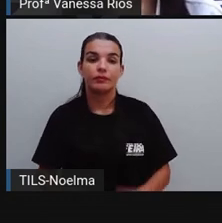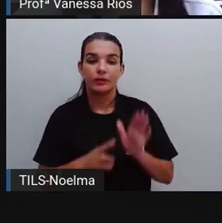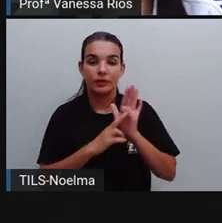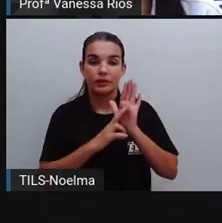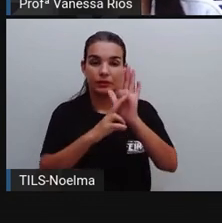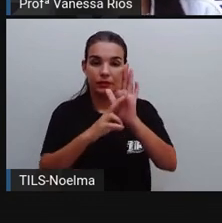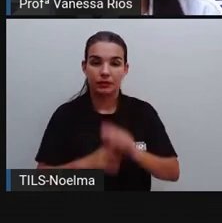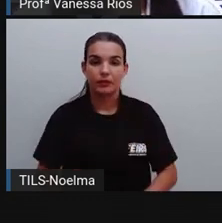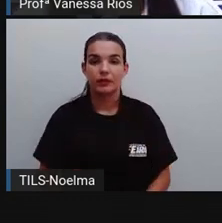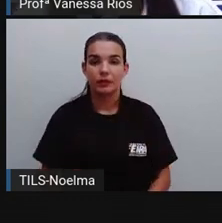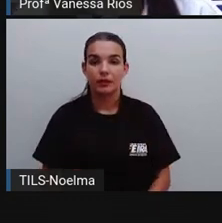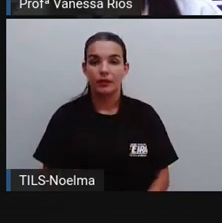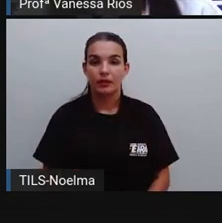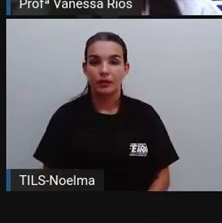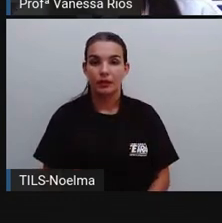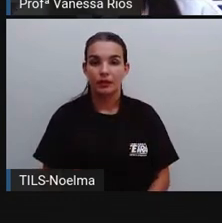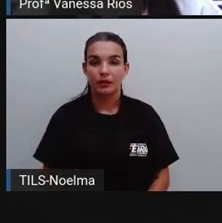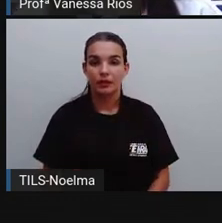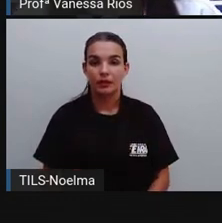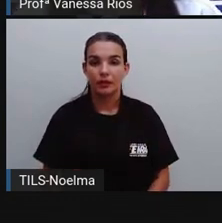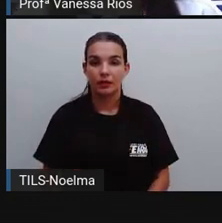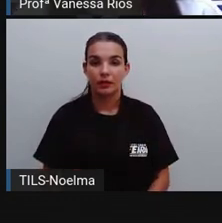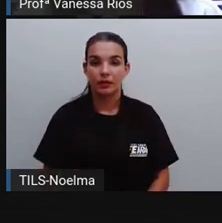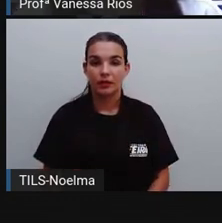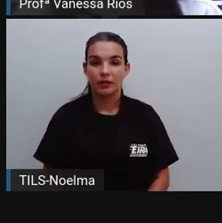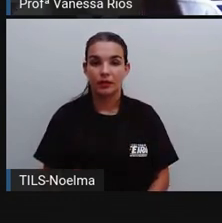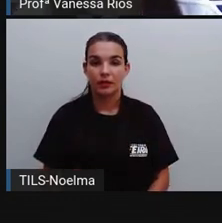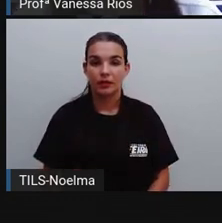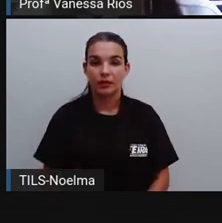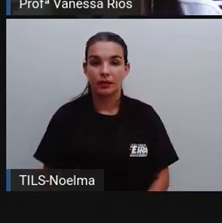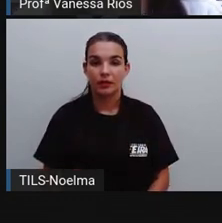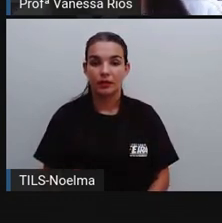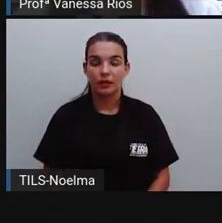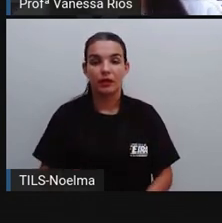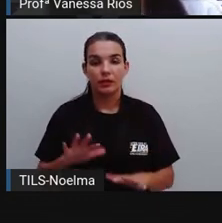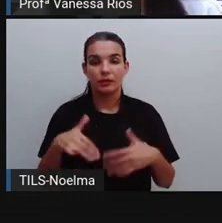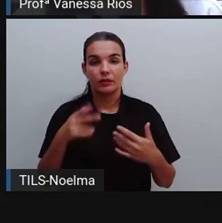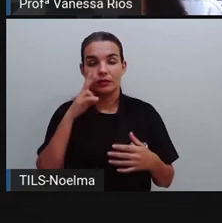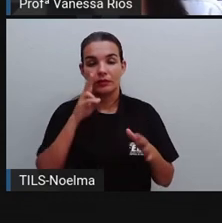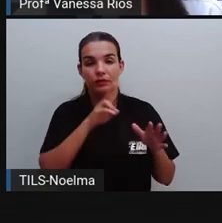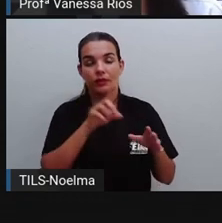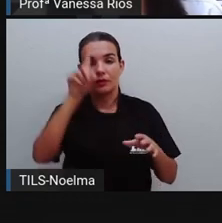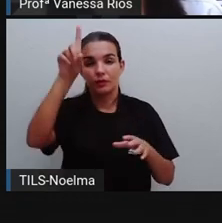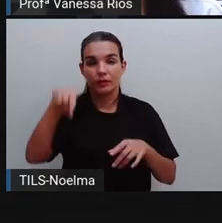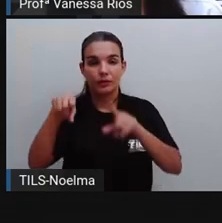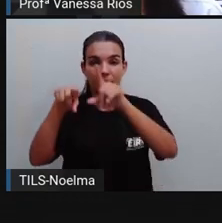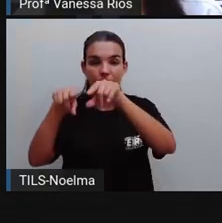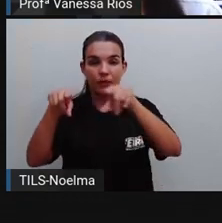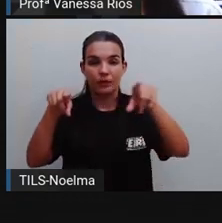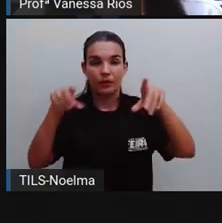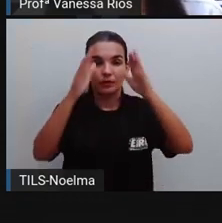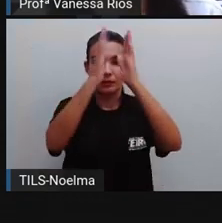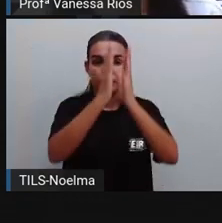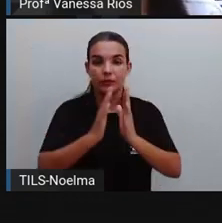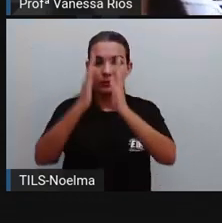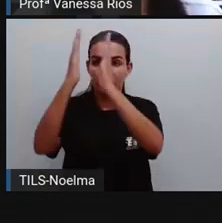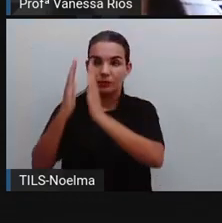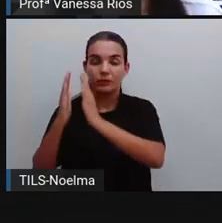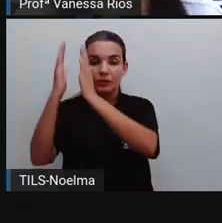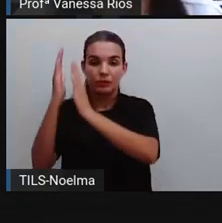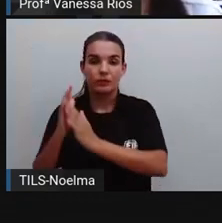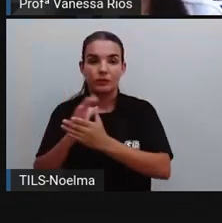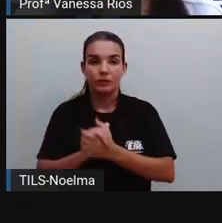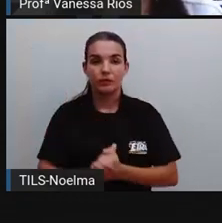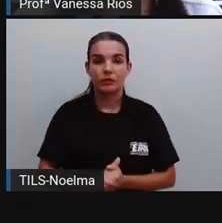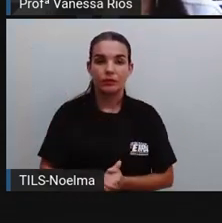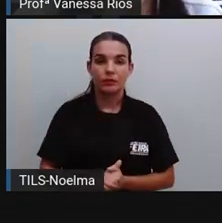quilowatts hora. Observando esse gráfico de coluna, a gente percebe aí, não é? O consumo de quilowatts